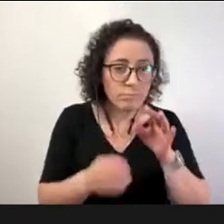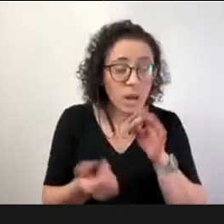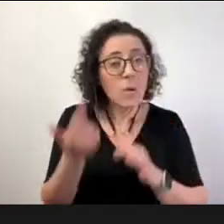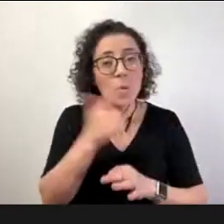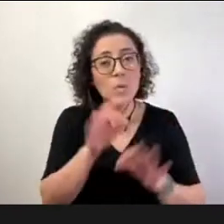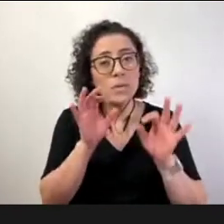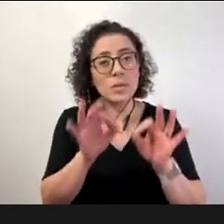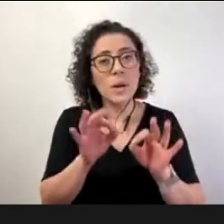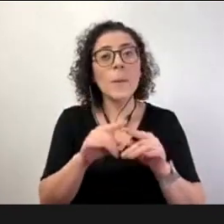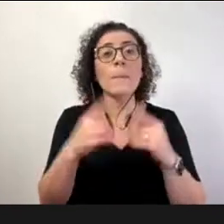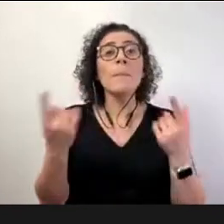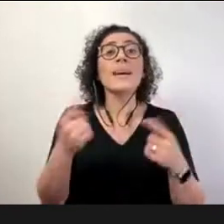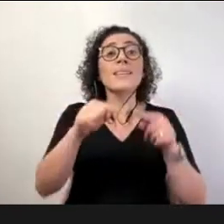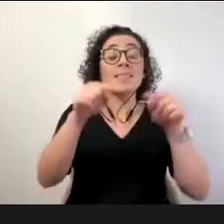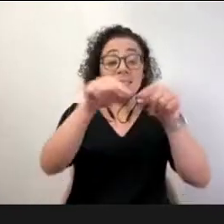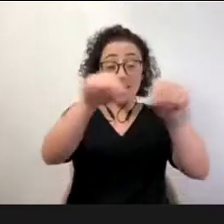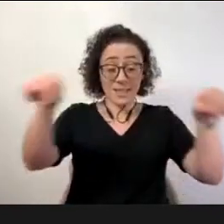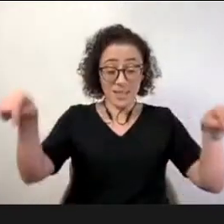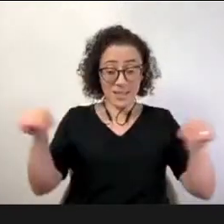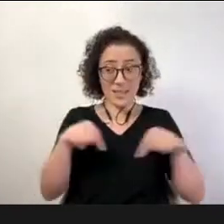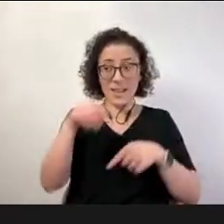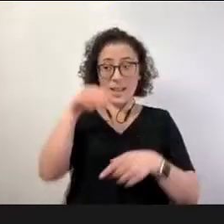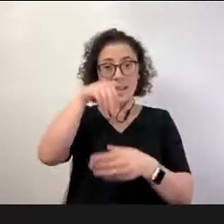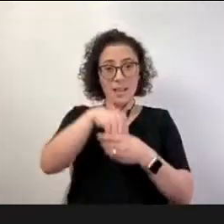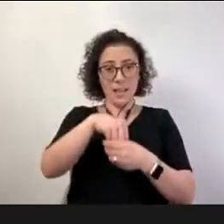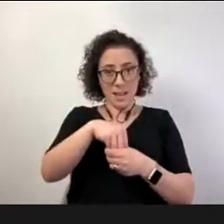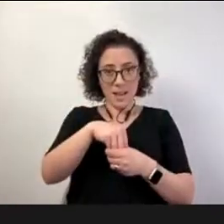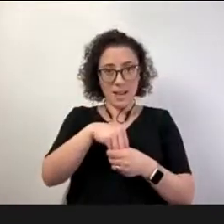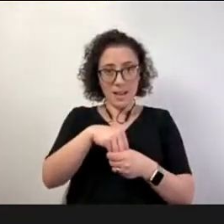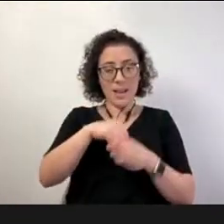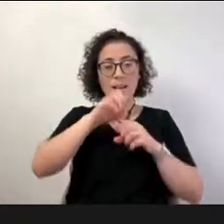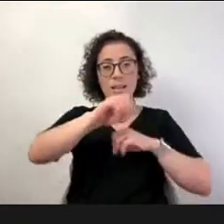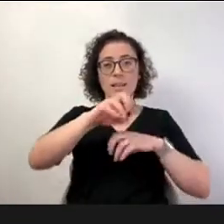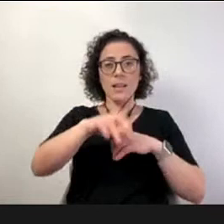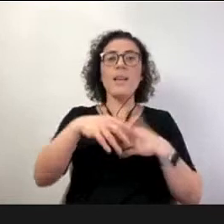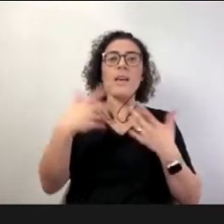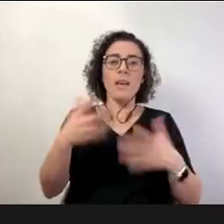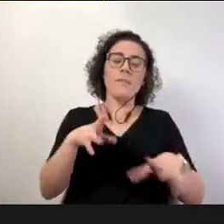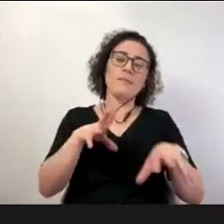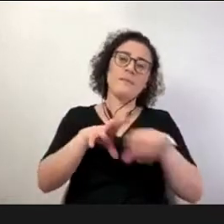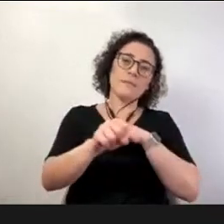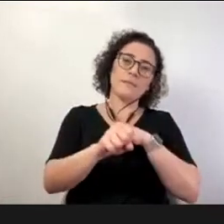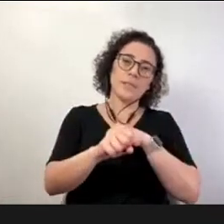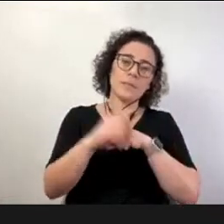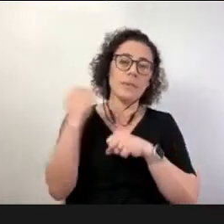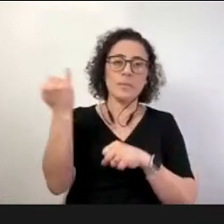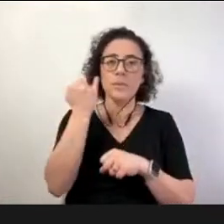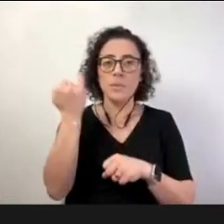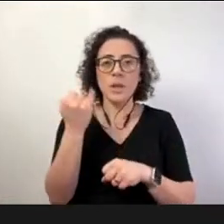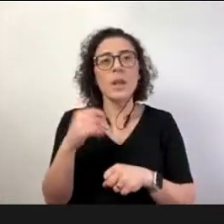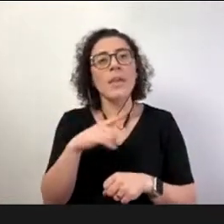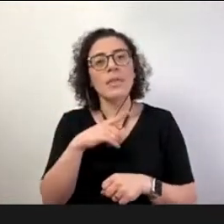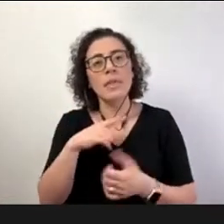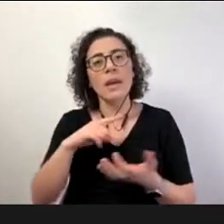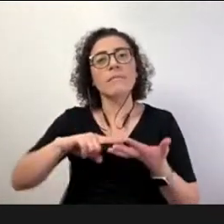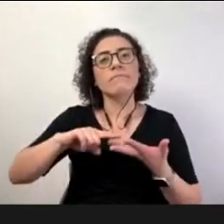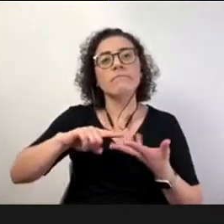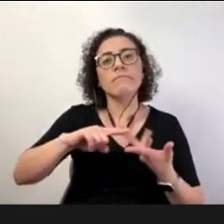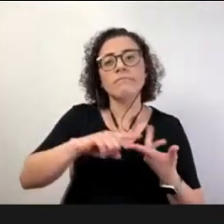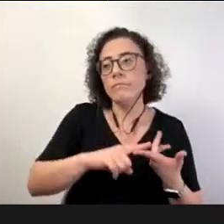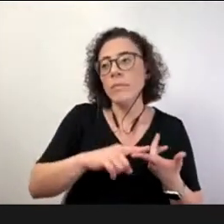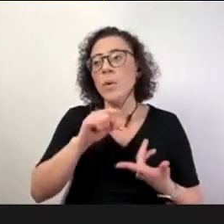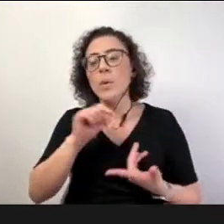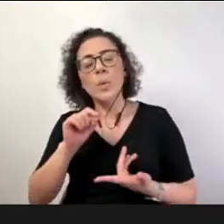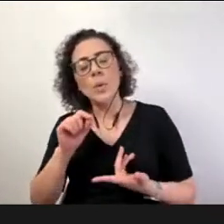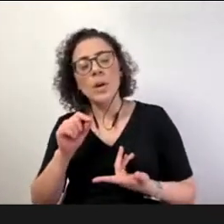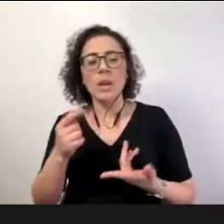aula já que eu considero que a prática a reflexão sobre a prática também é formativa então eu tenho ações e preciso considerar que as ações nesses três níveis